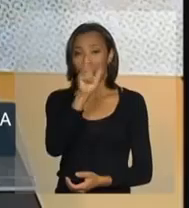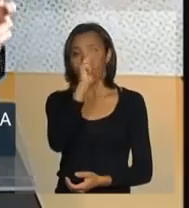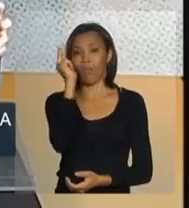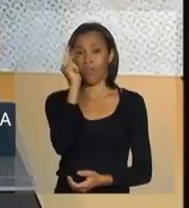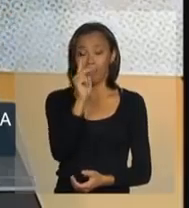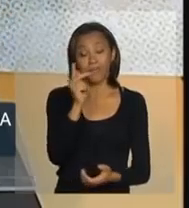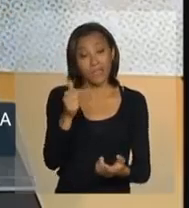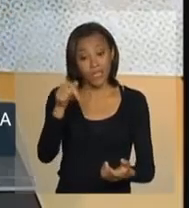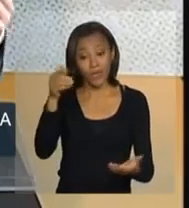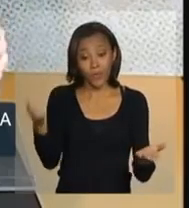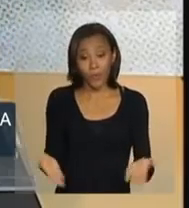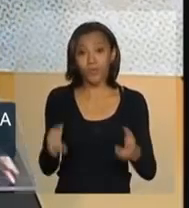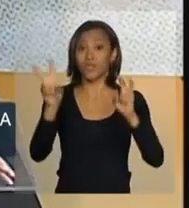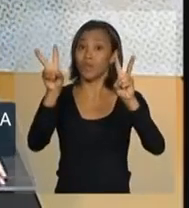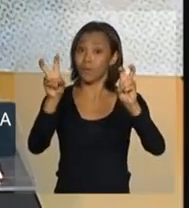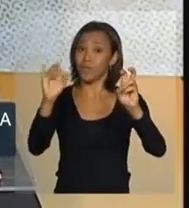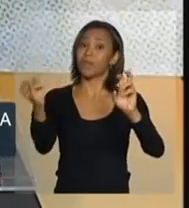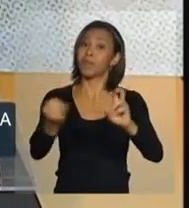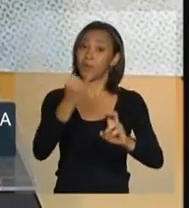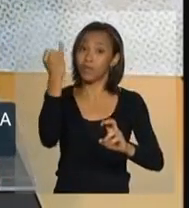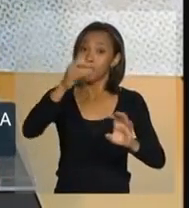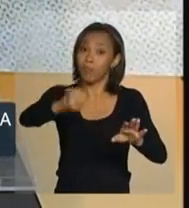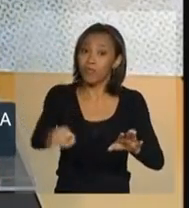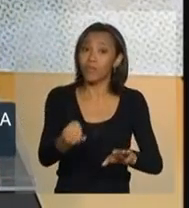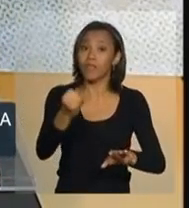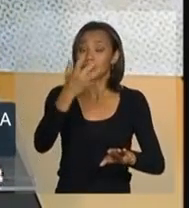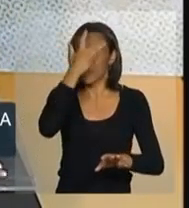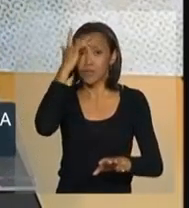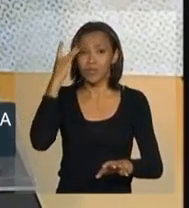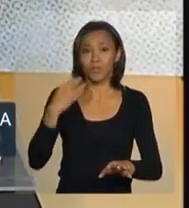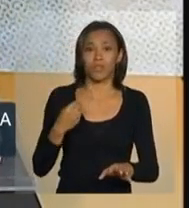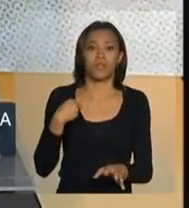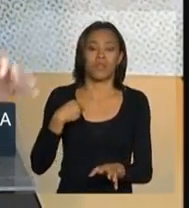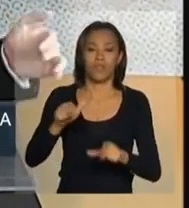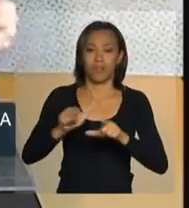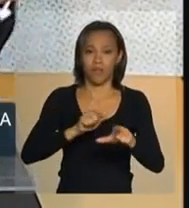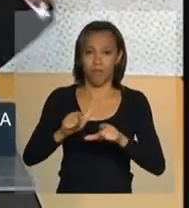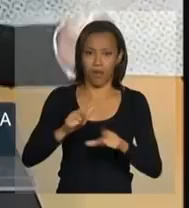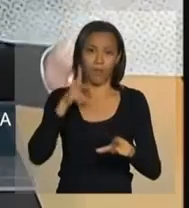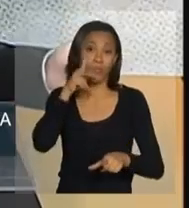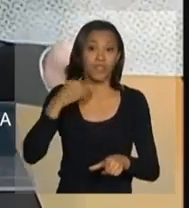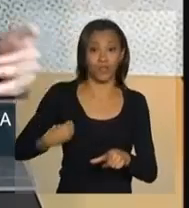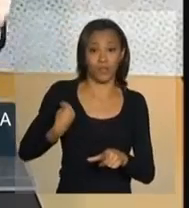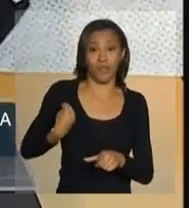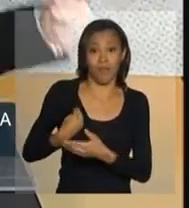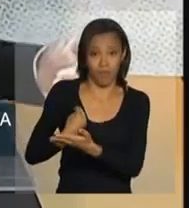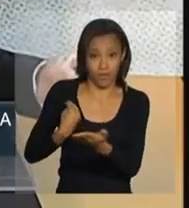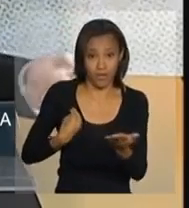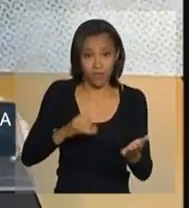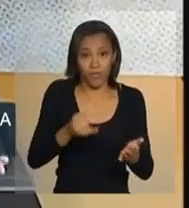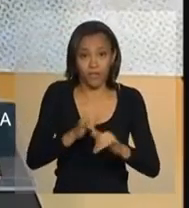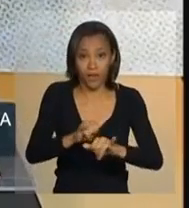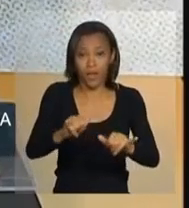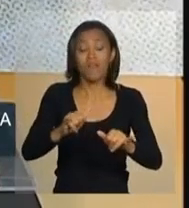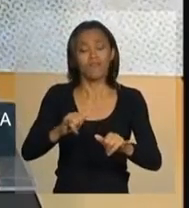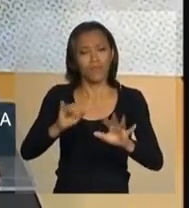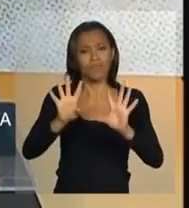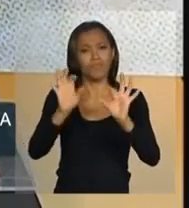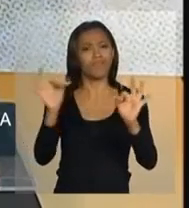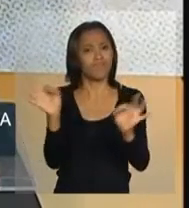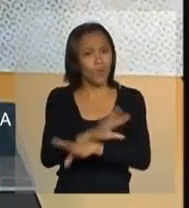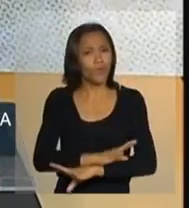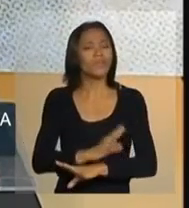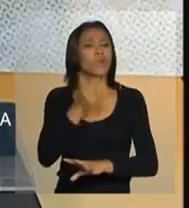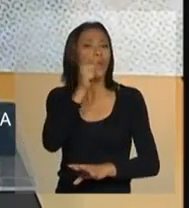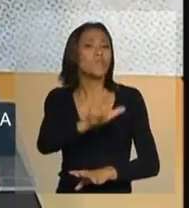tema que é importante, é que aproveitar os nossos parlamentares para que nós possamos avançar, concluir essa aprovação e